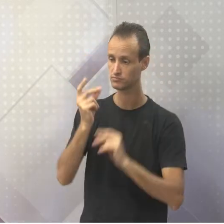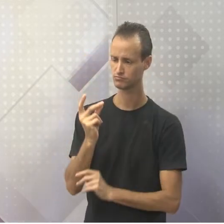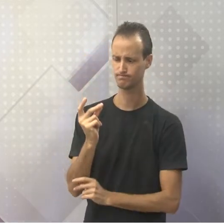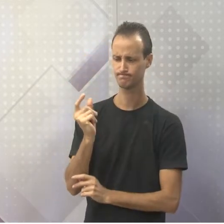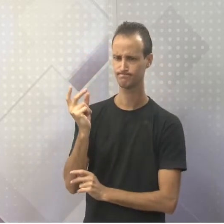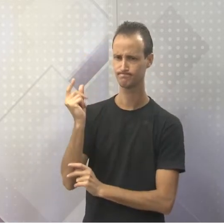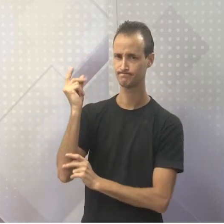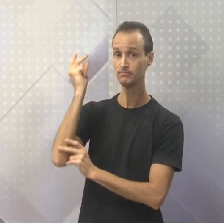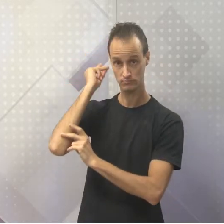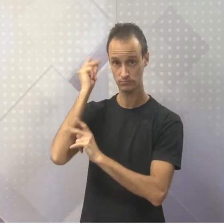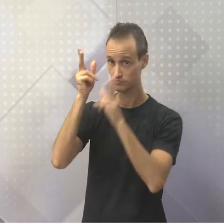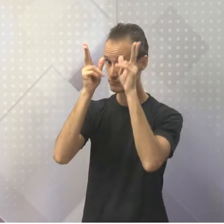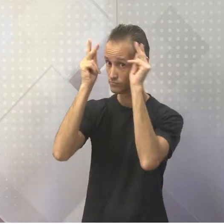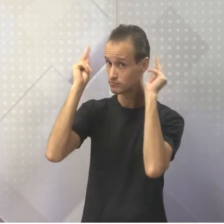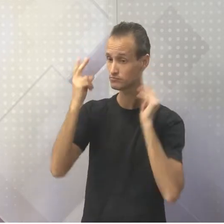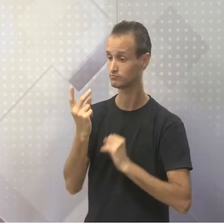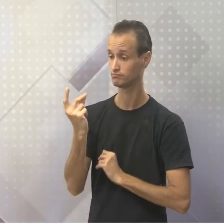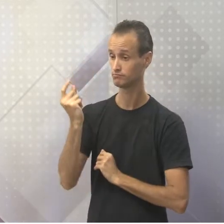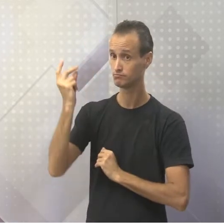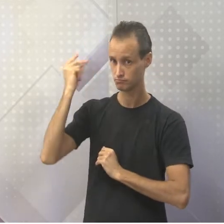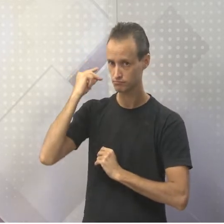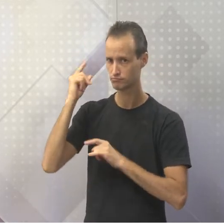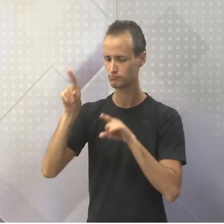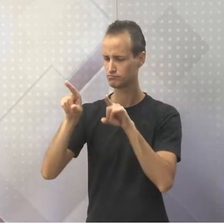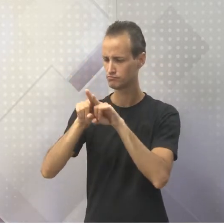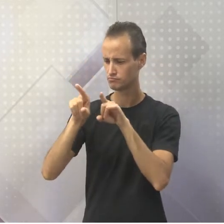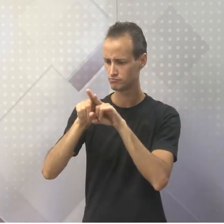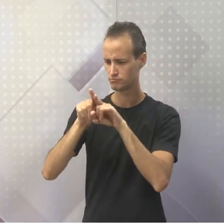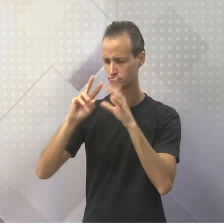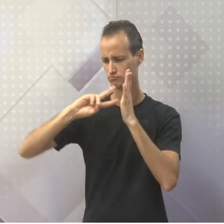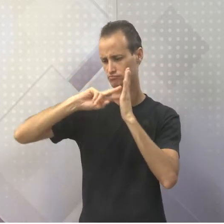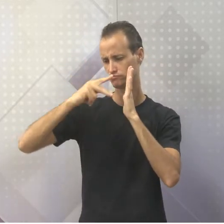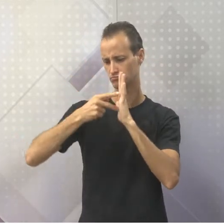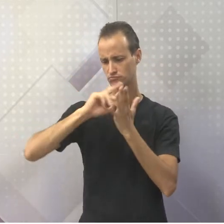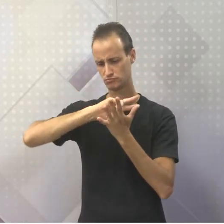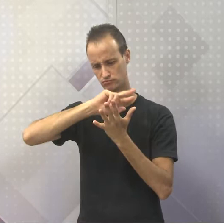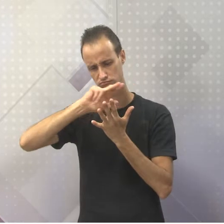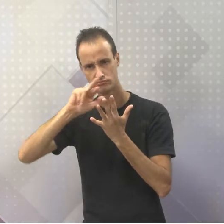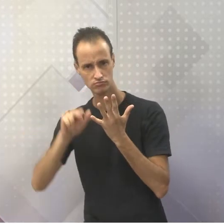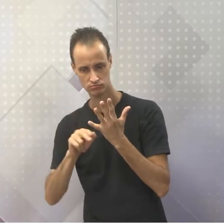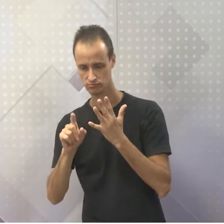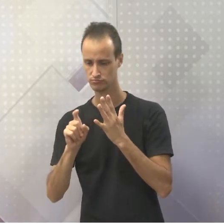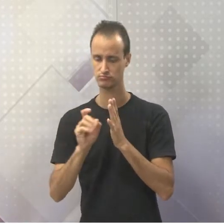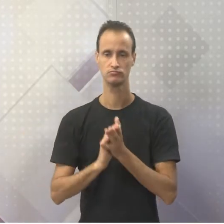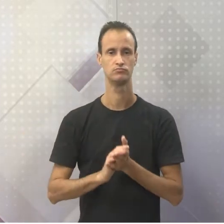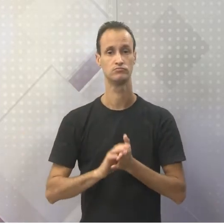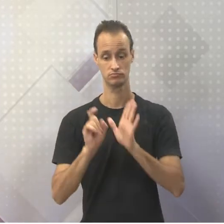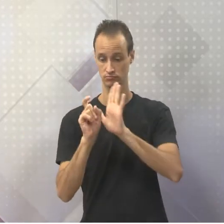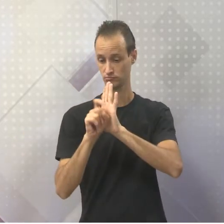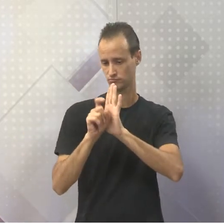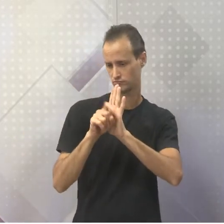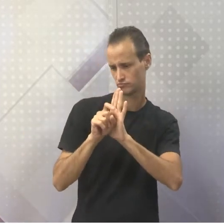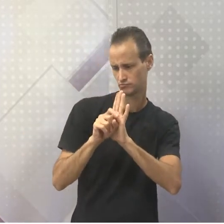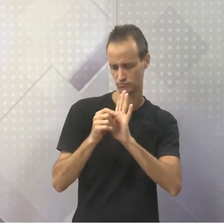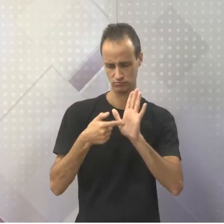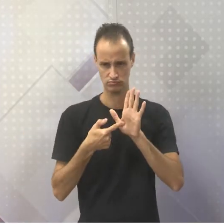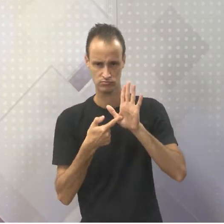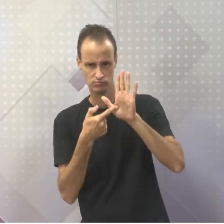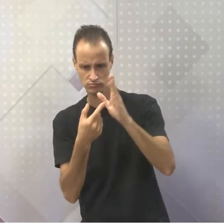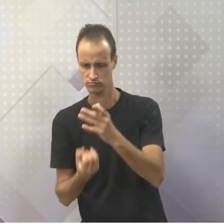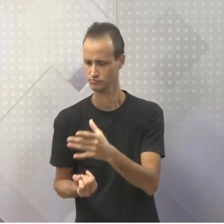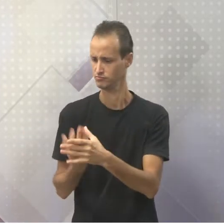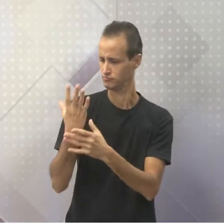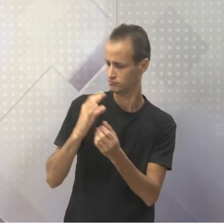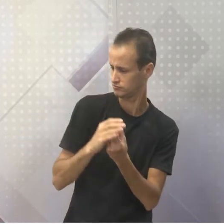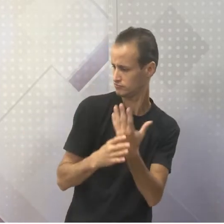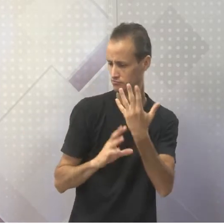gregos antigos, tá? E dos seus significados. Os mitos gregos ilustram as origens